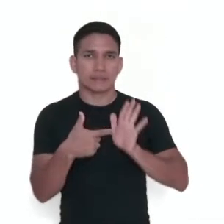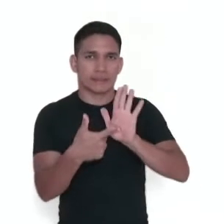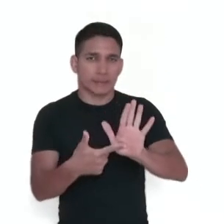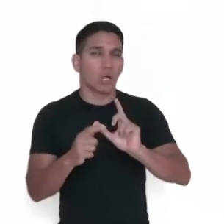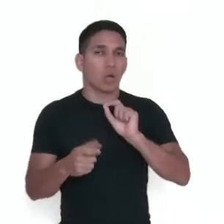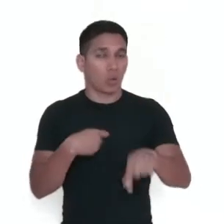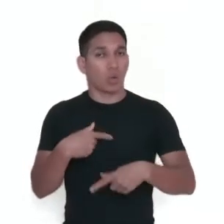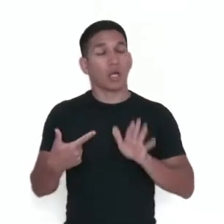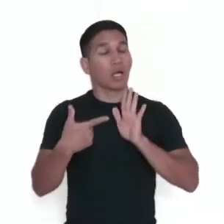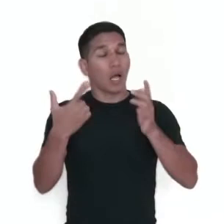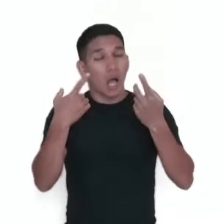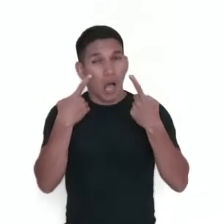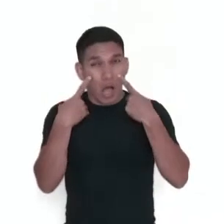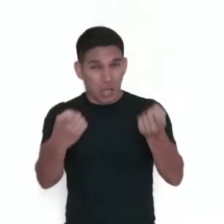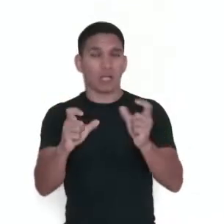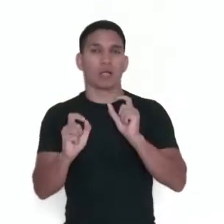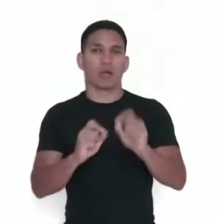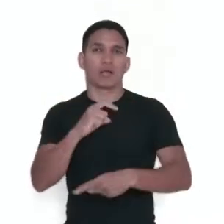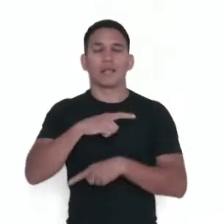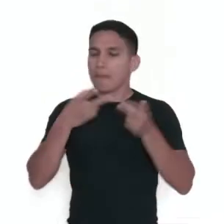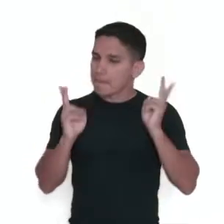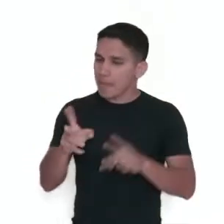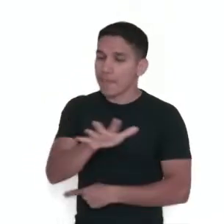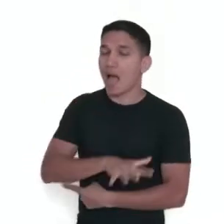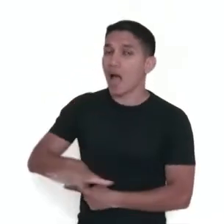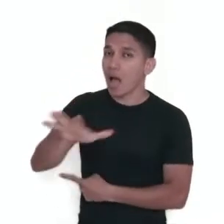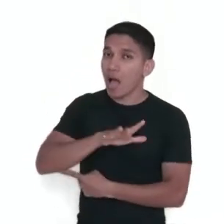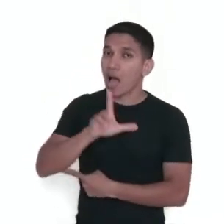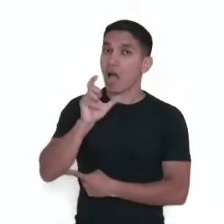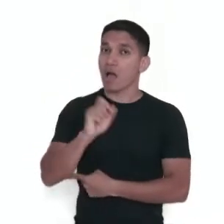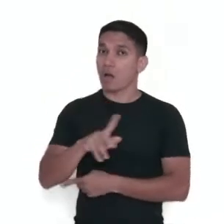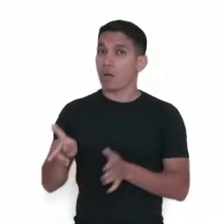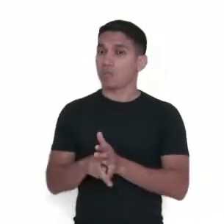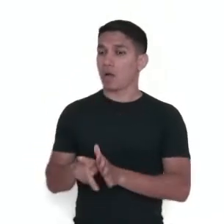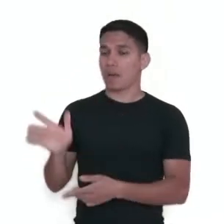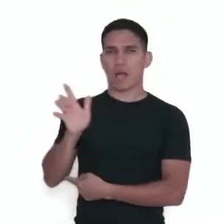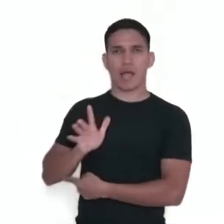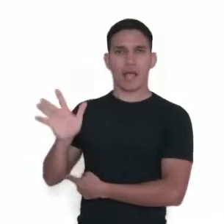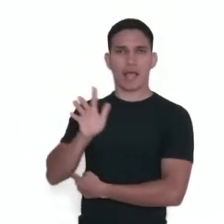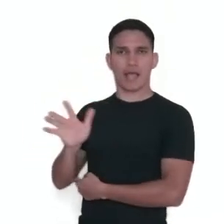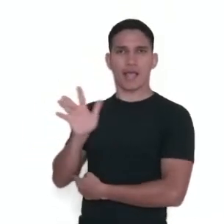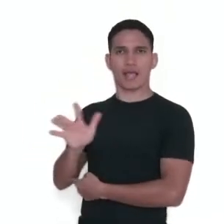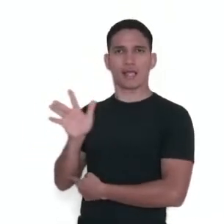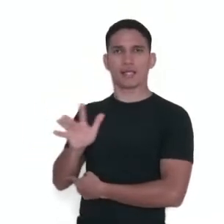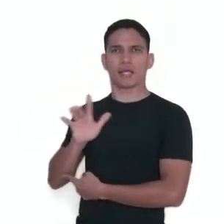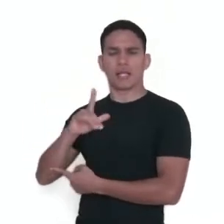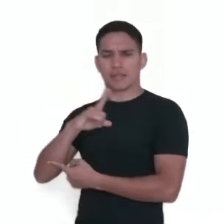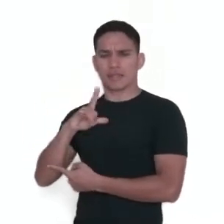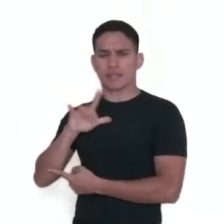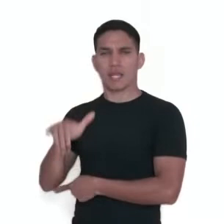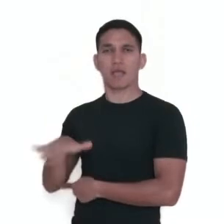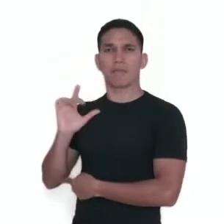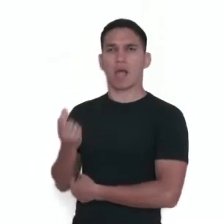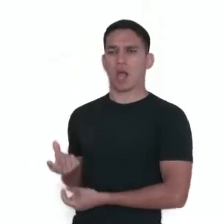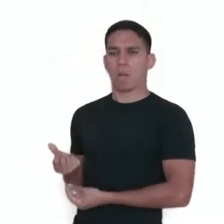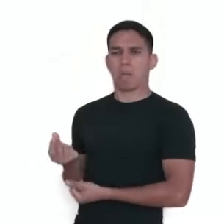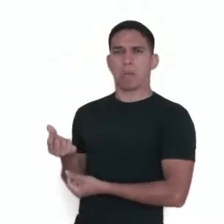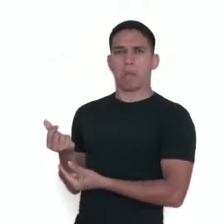gente destacar que, mesmo em áreas consideradas ricas, né, de população ali que tem uma maior